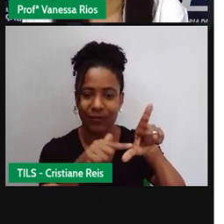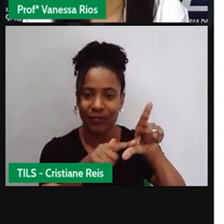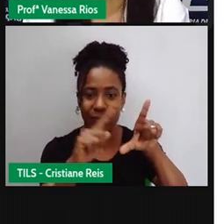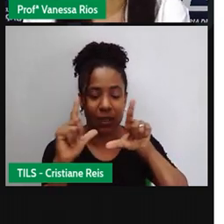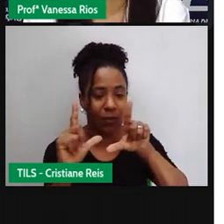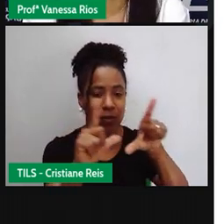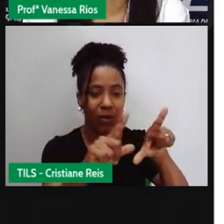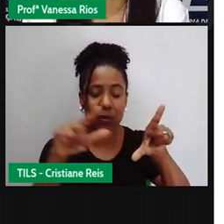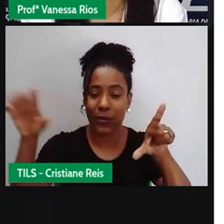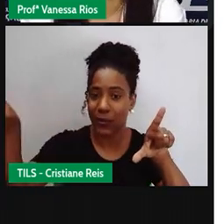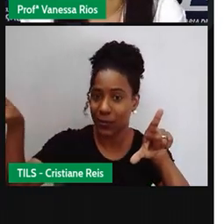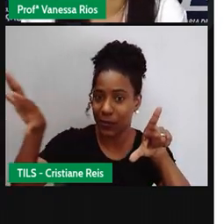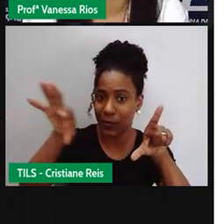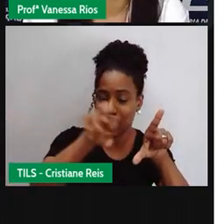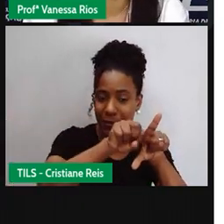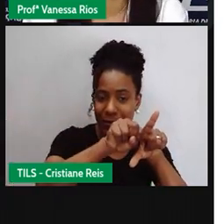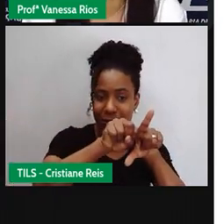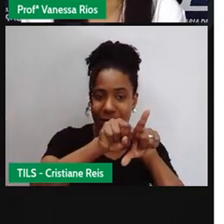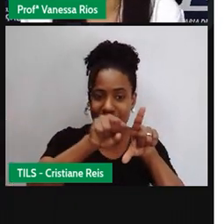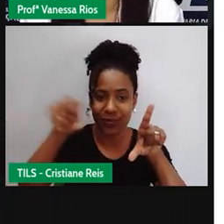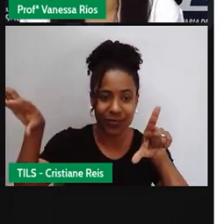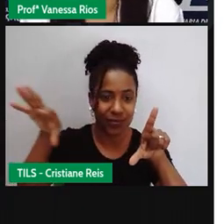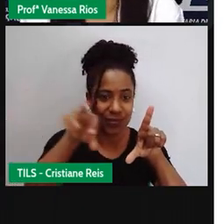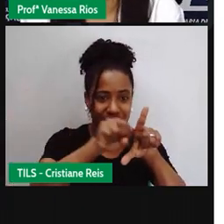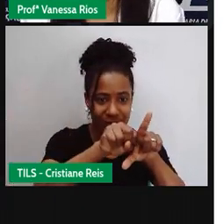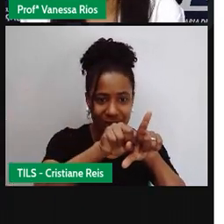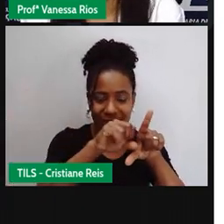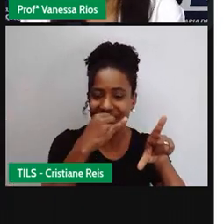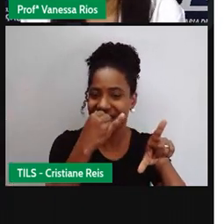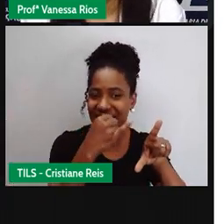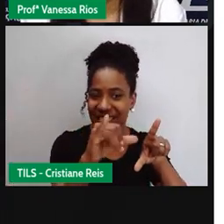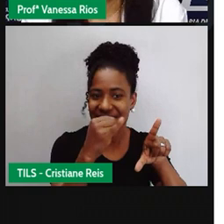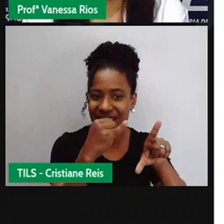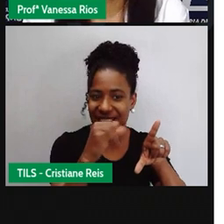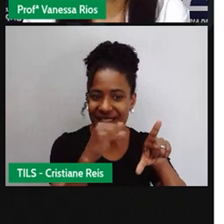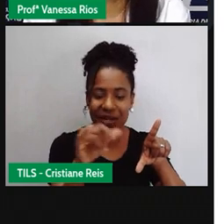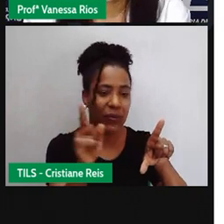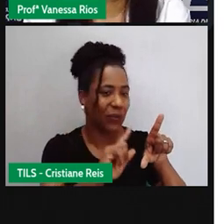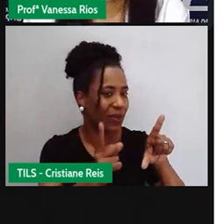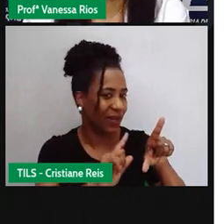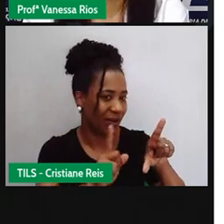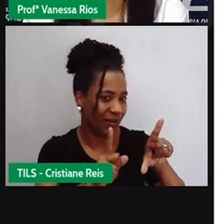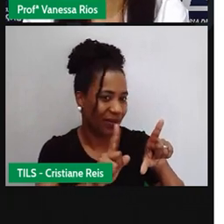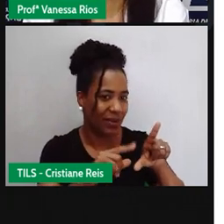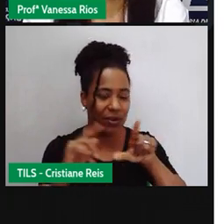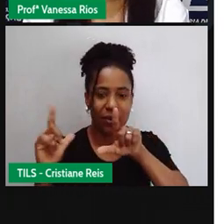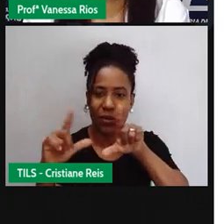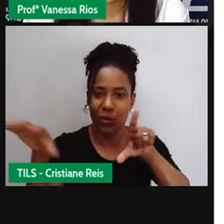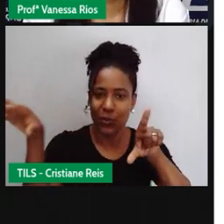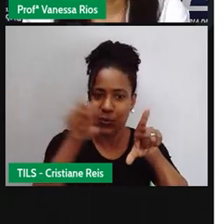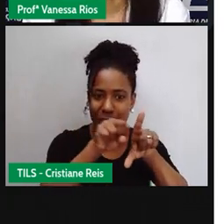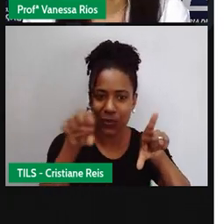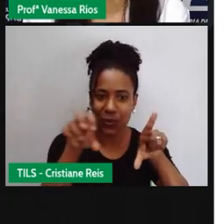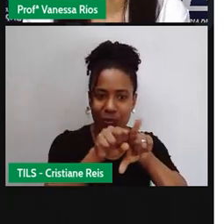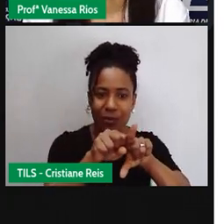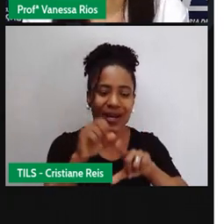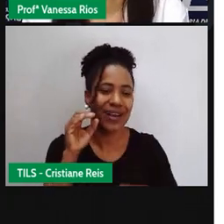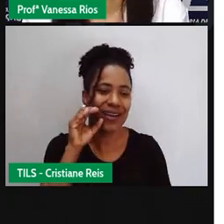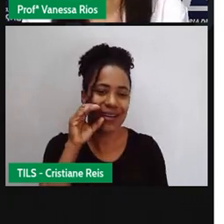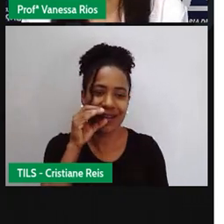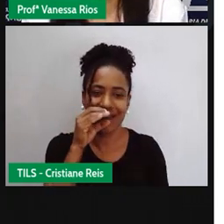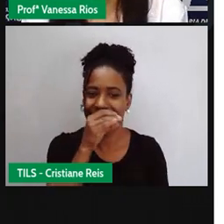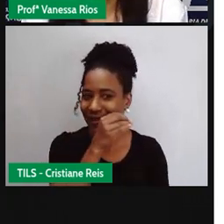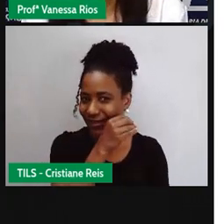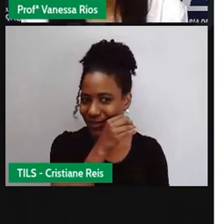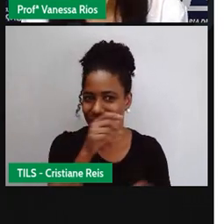essa captação, ela não é utilizada para produzir energia elétrica, ela é utilizada para aquecer água e aí pode